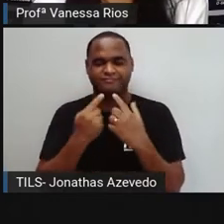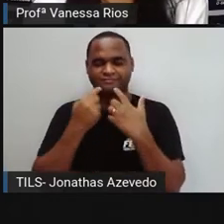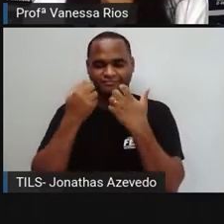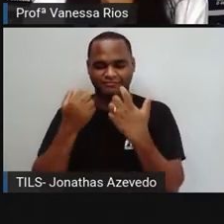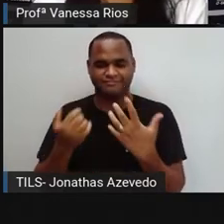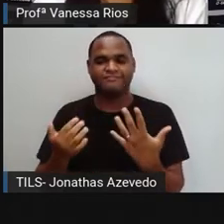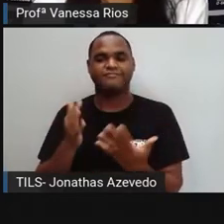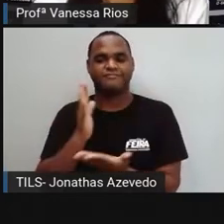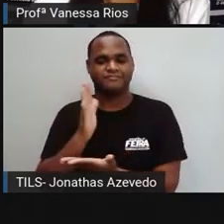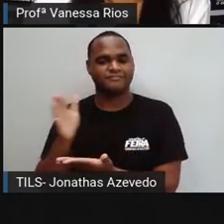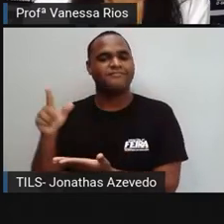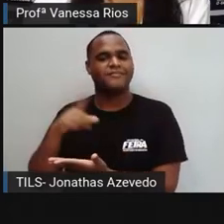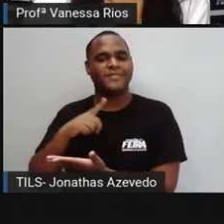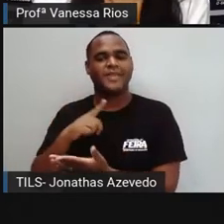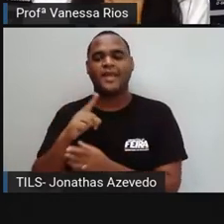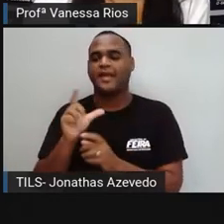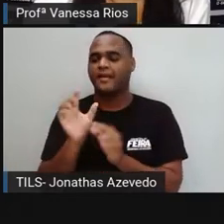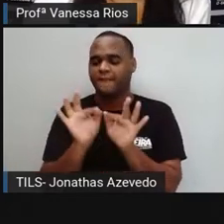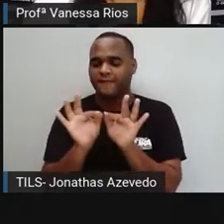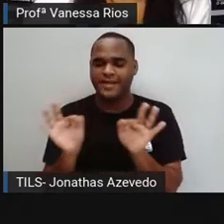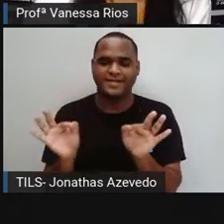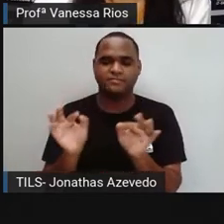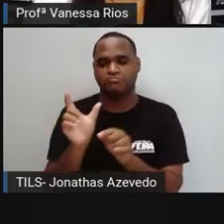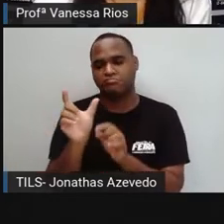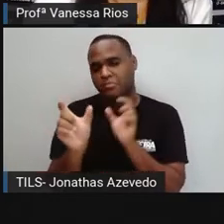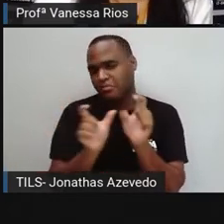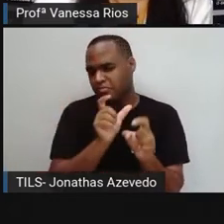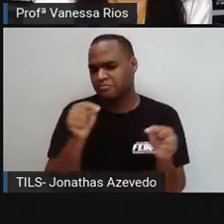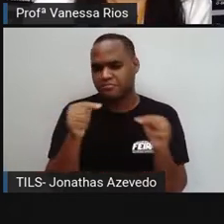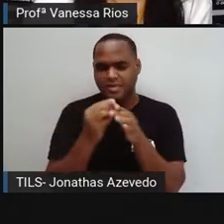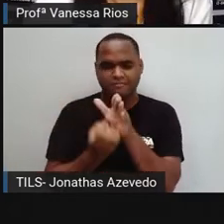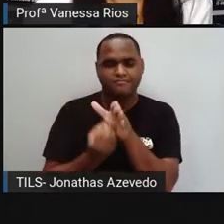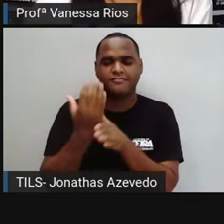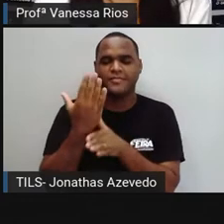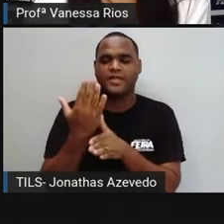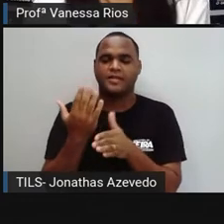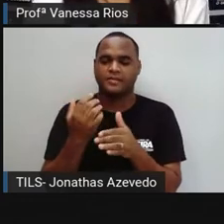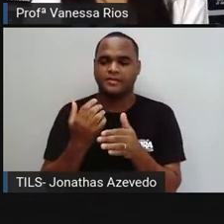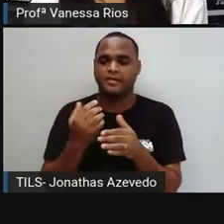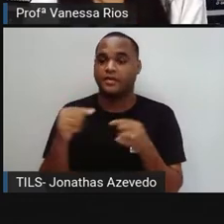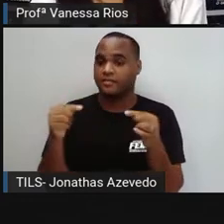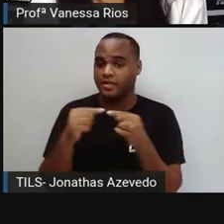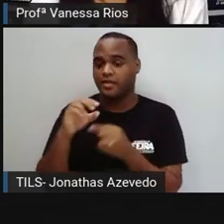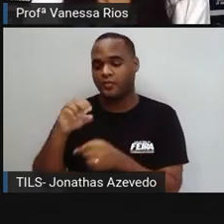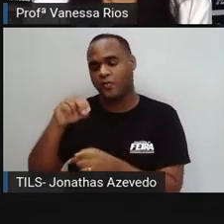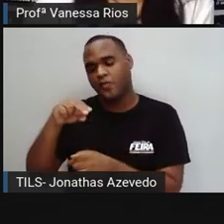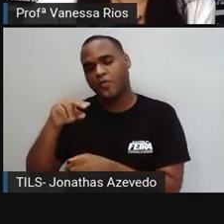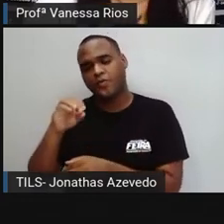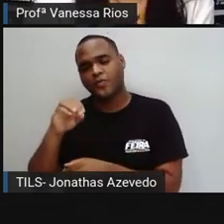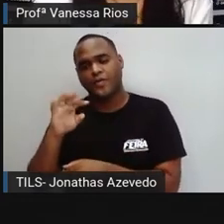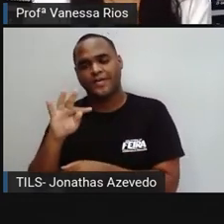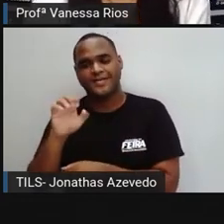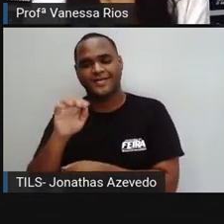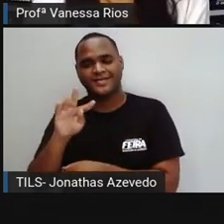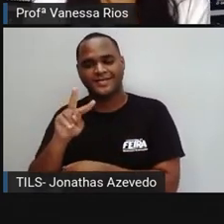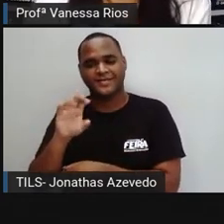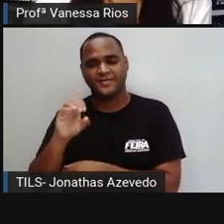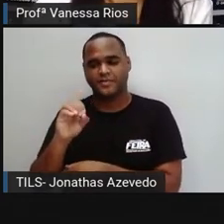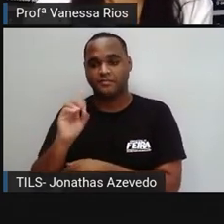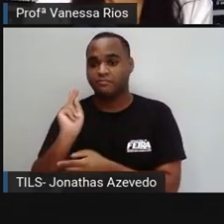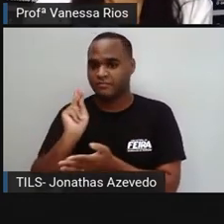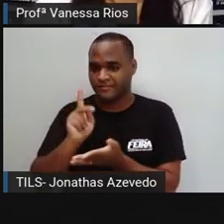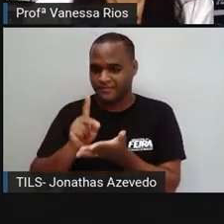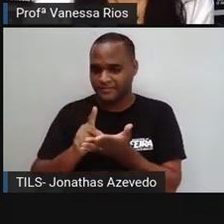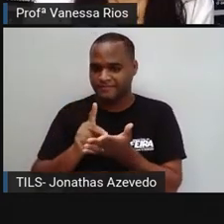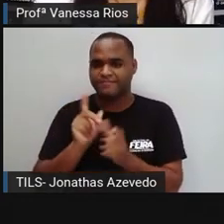que são consideradas gírias, e surgem, né? Com um sentido aí, com um notativo, não um sentido real das